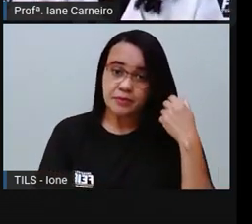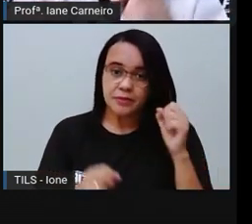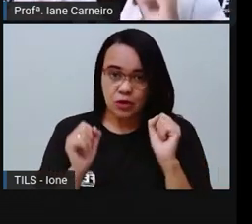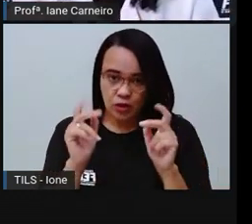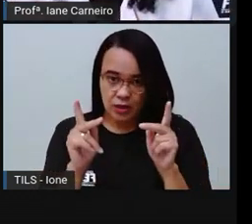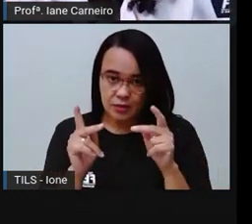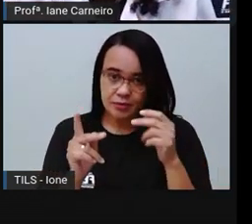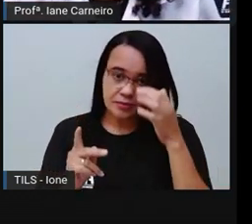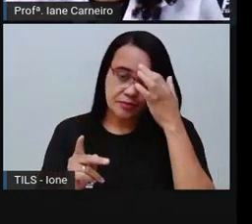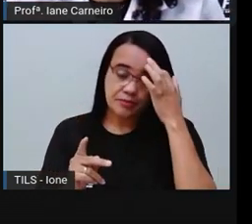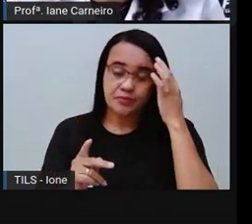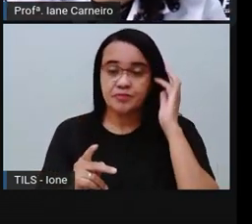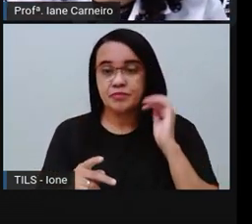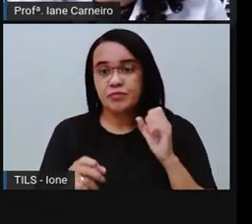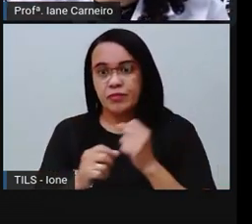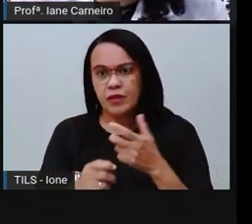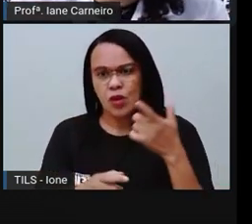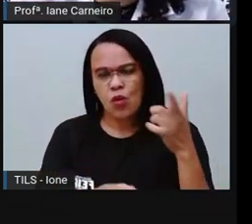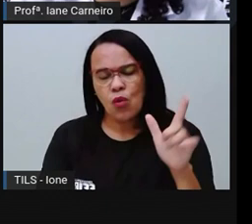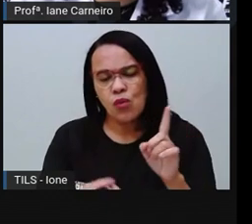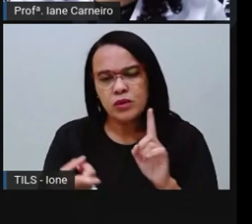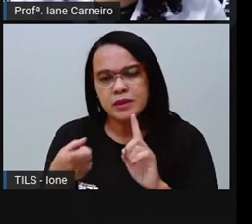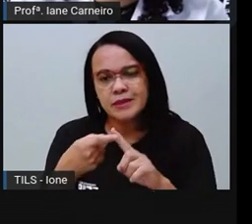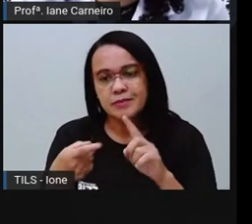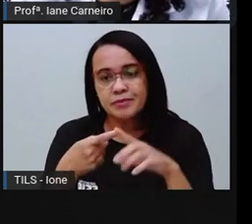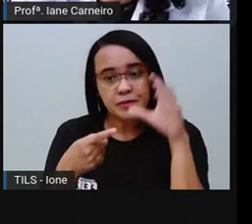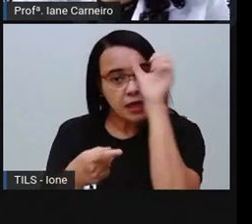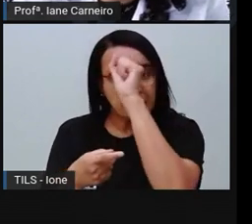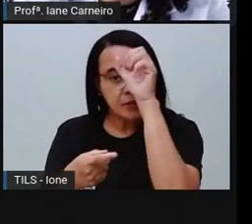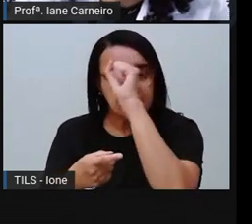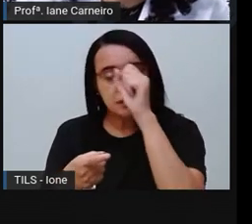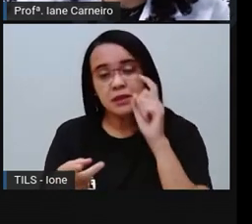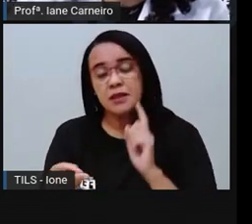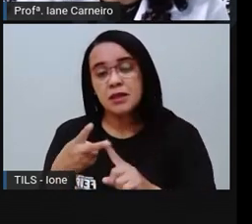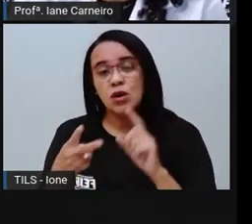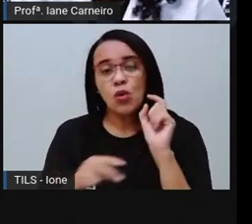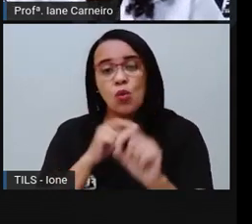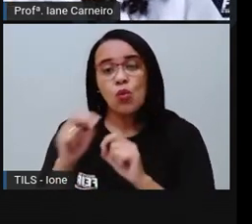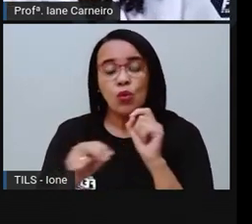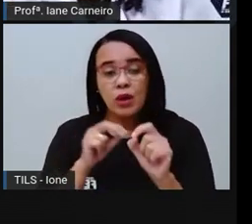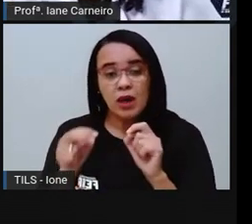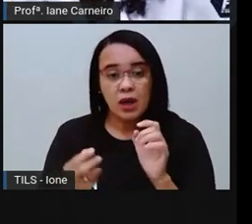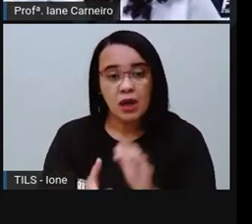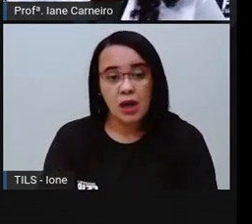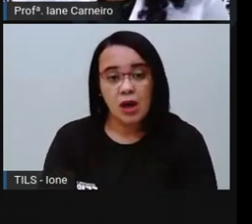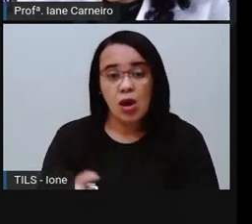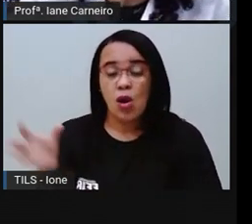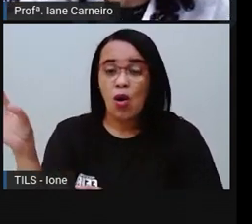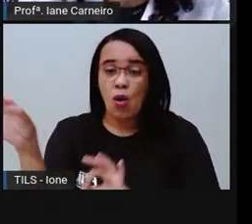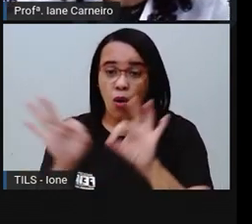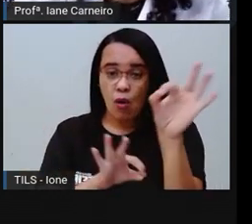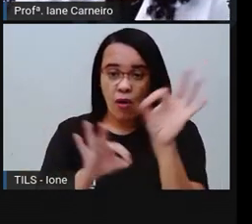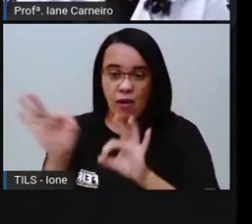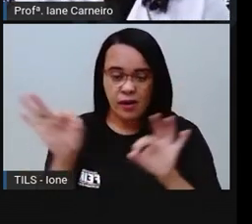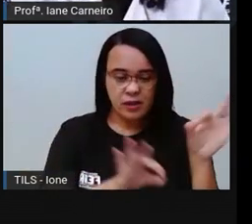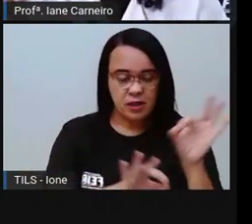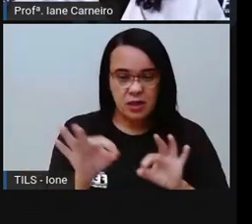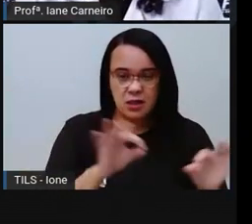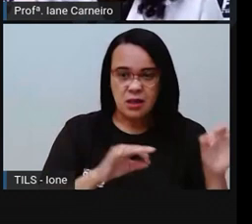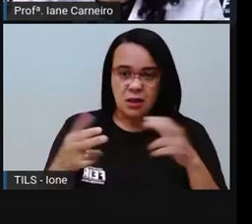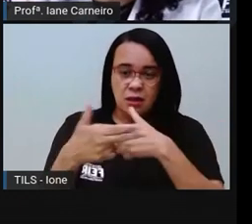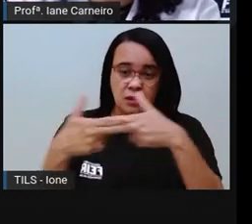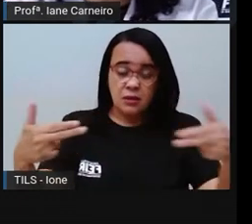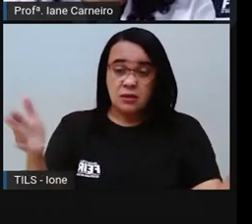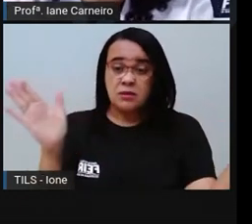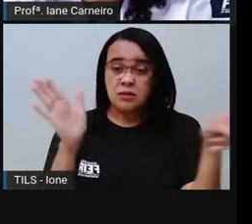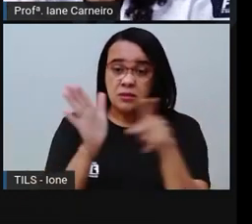Outra coisa que vocês vão aprender, ó, identificar e organizar fatos da vida. Então, lembra que